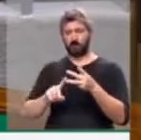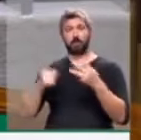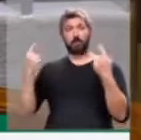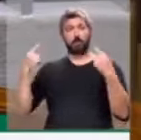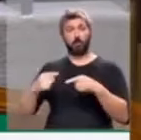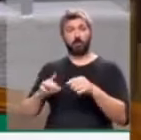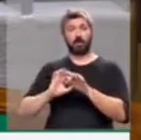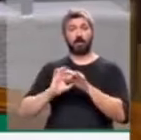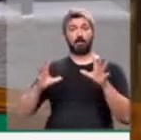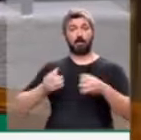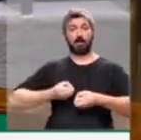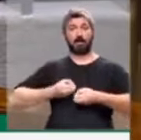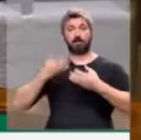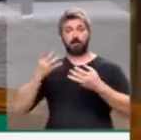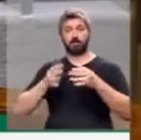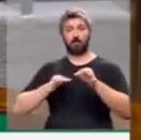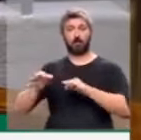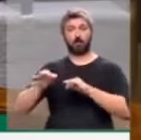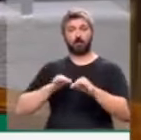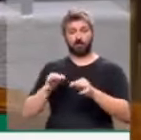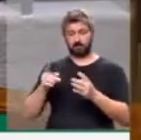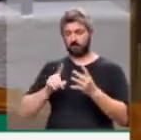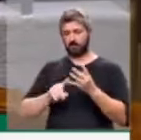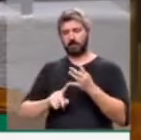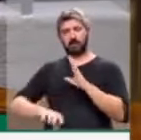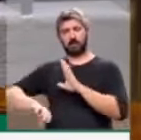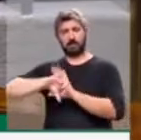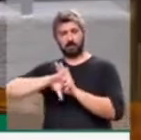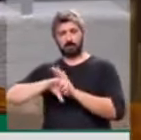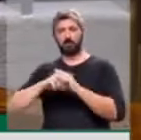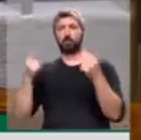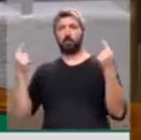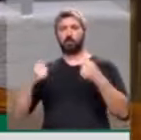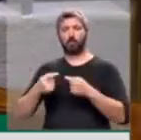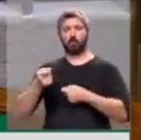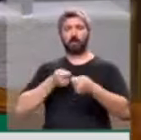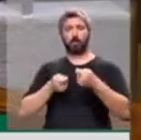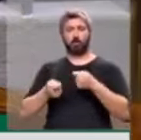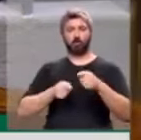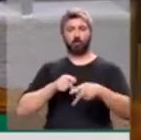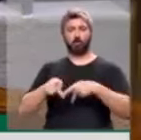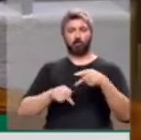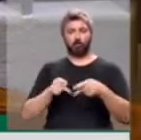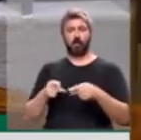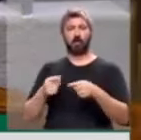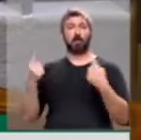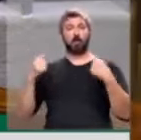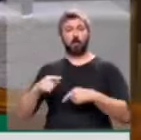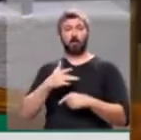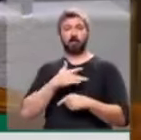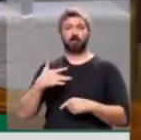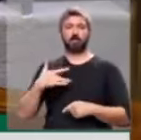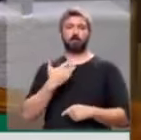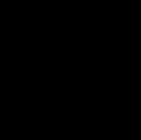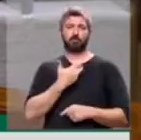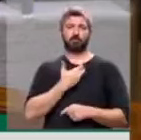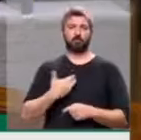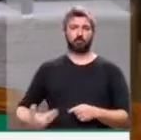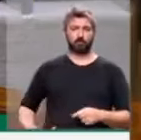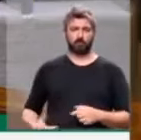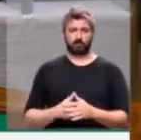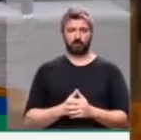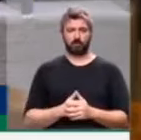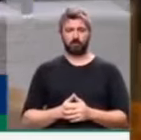crime contra a liberdade de expressão e organização, crimes contra a economia popular, contra a saúde pública. É por